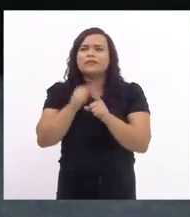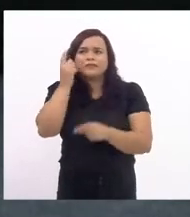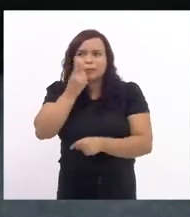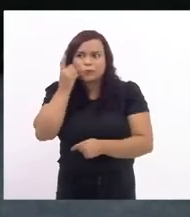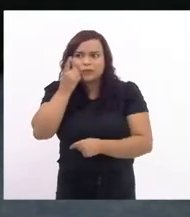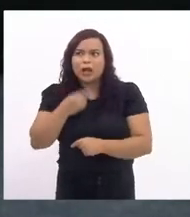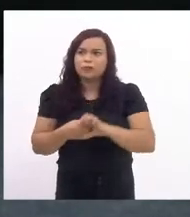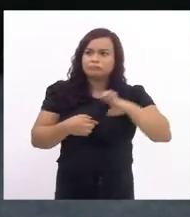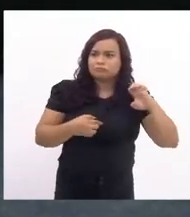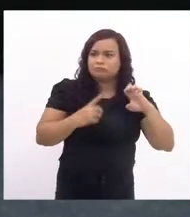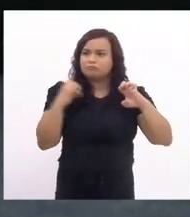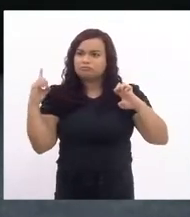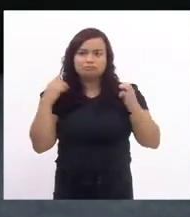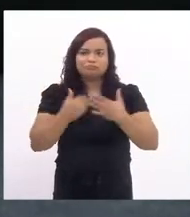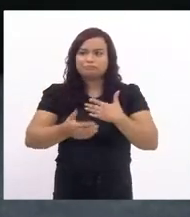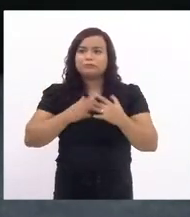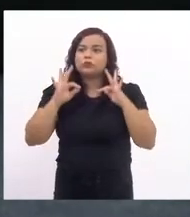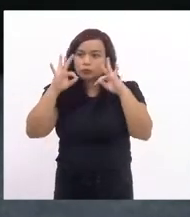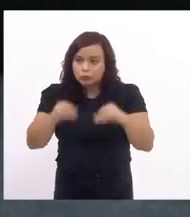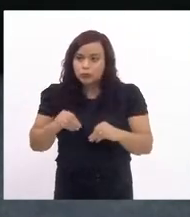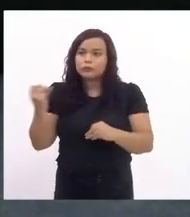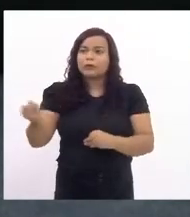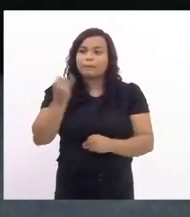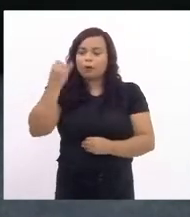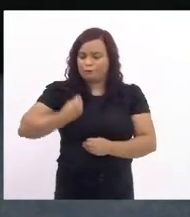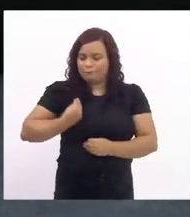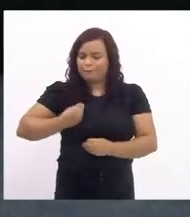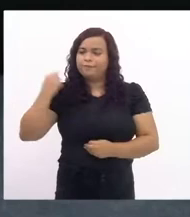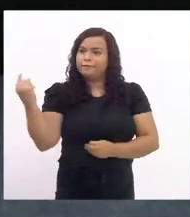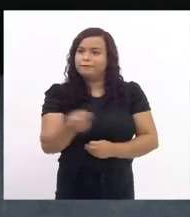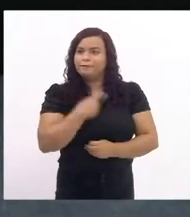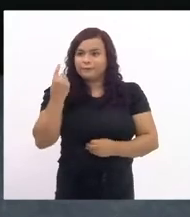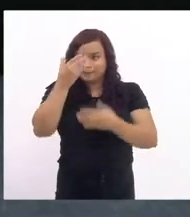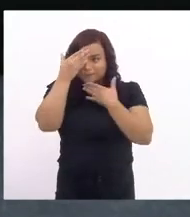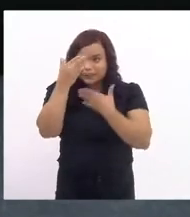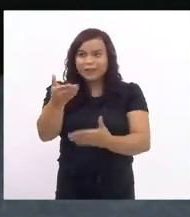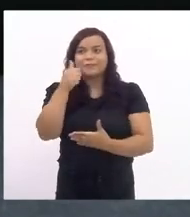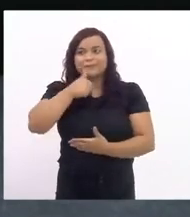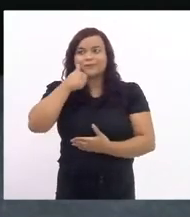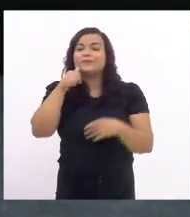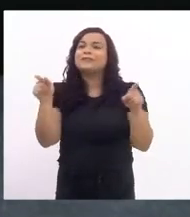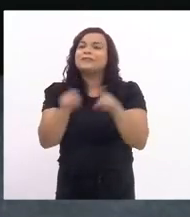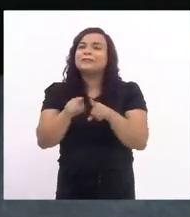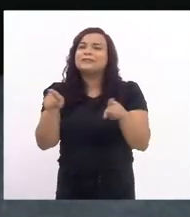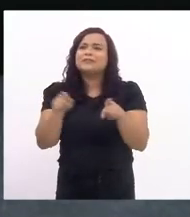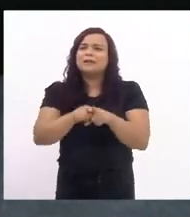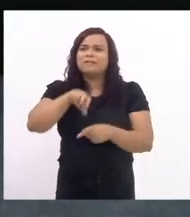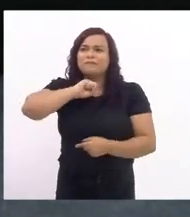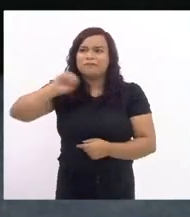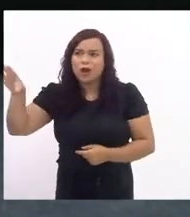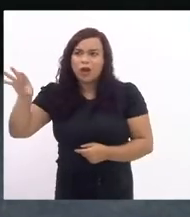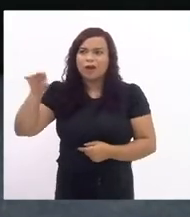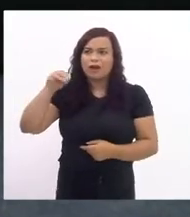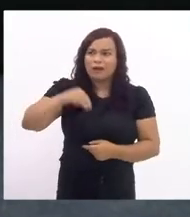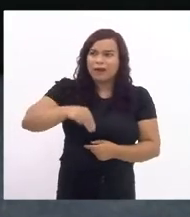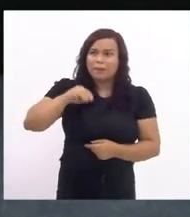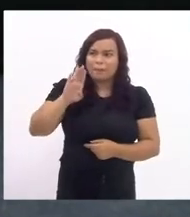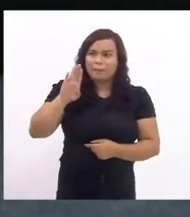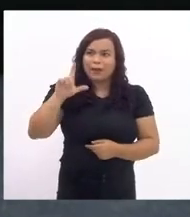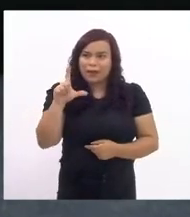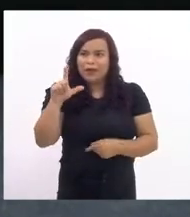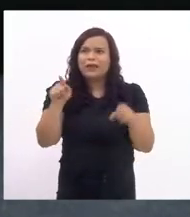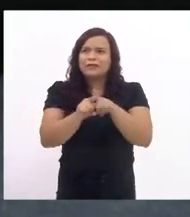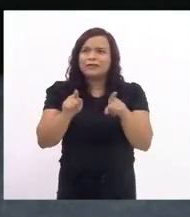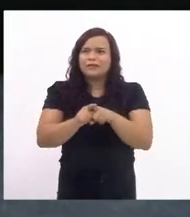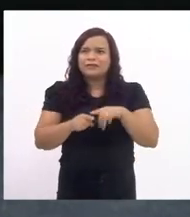esquerda quanto as de direita são muito importantes na nossa vida queria dizer que fora MBL se Deus quiser o Lula novamente